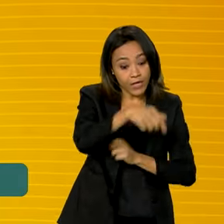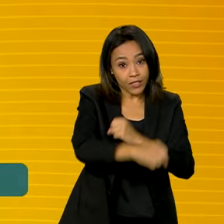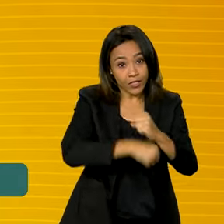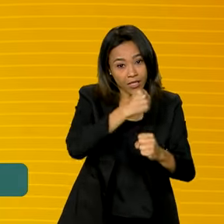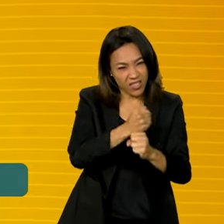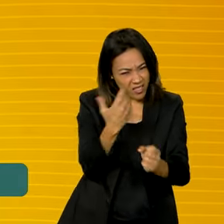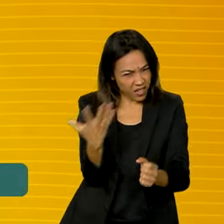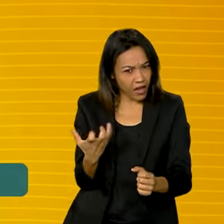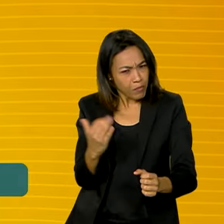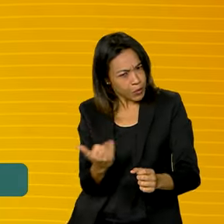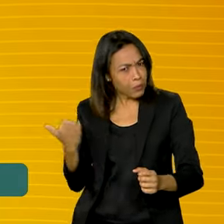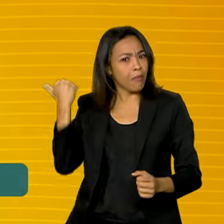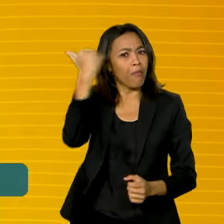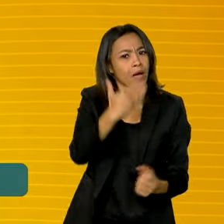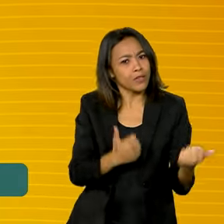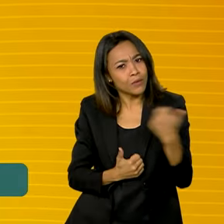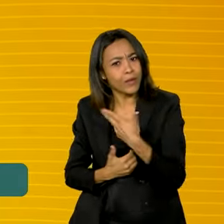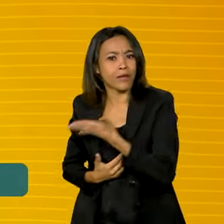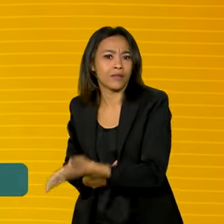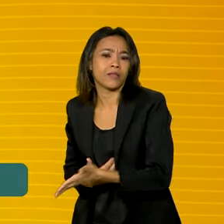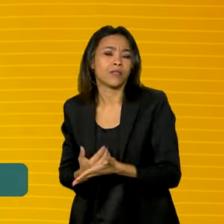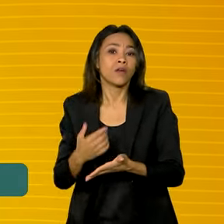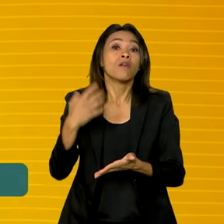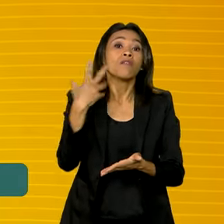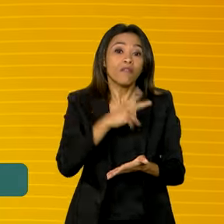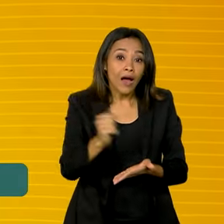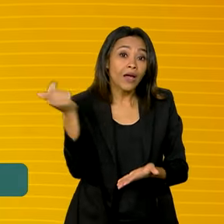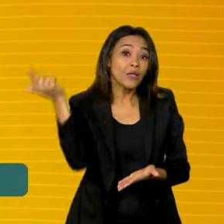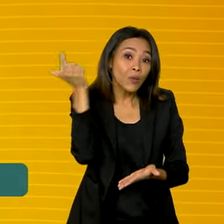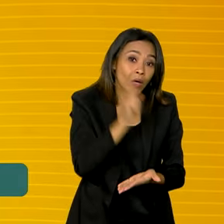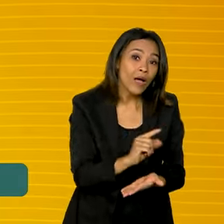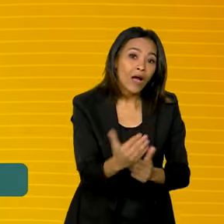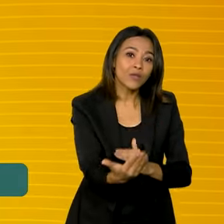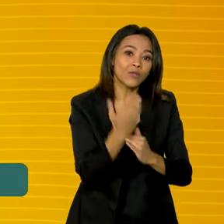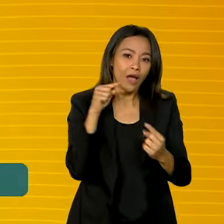muito mais. E esses recursos vão ajudar que a gente alcance essa meta. E é foco no trabalho!